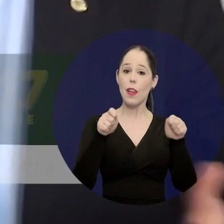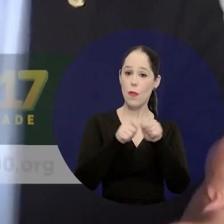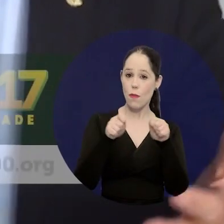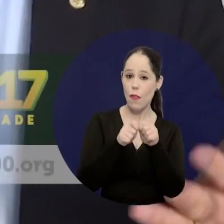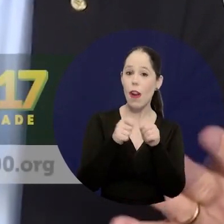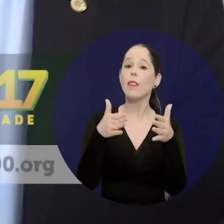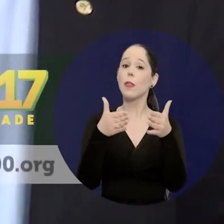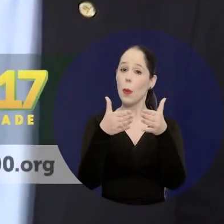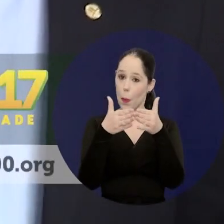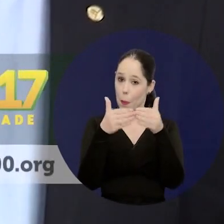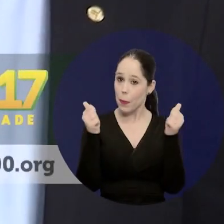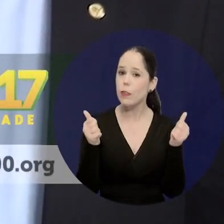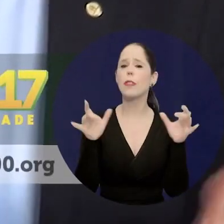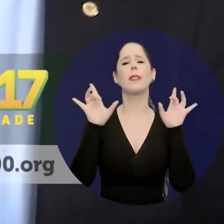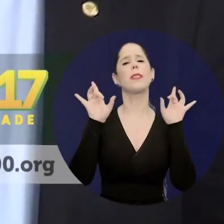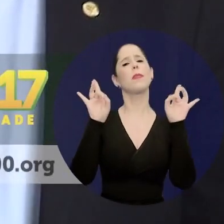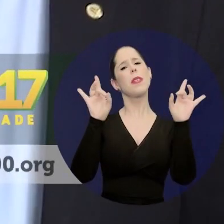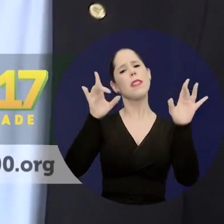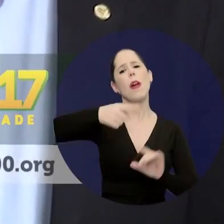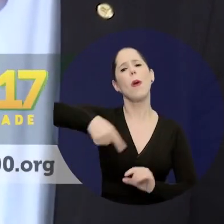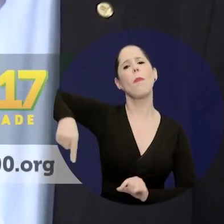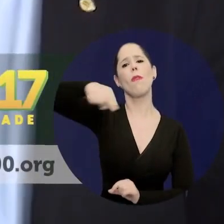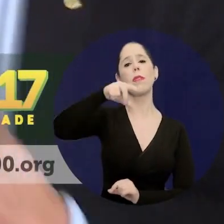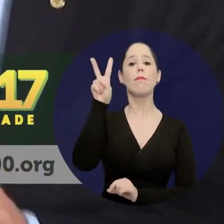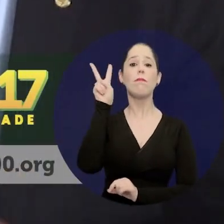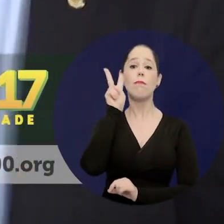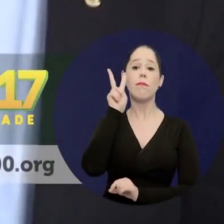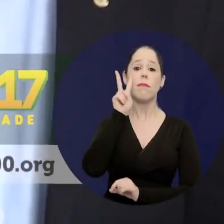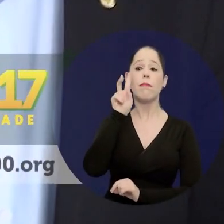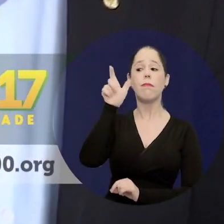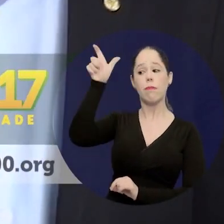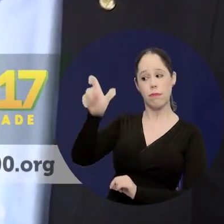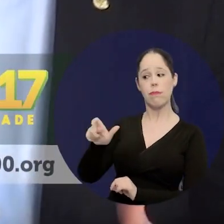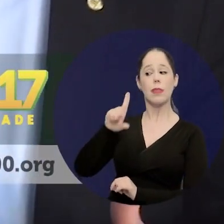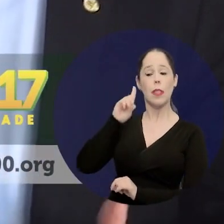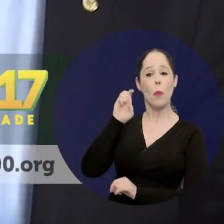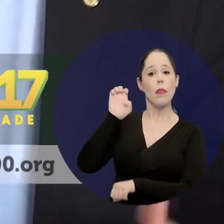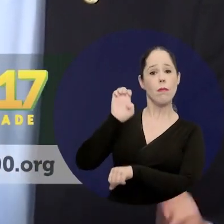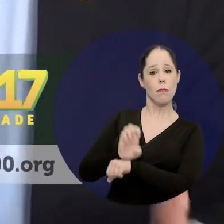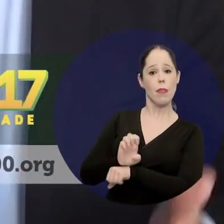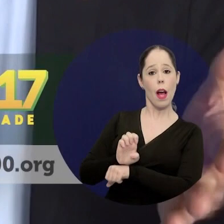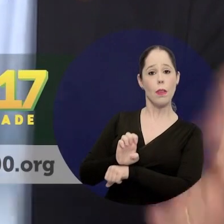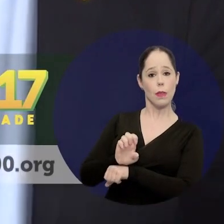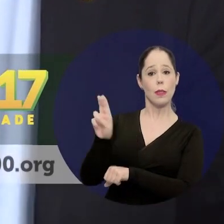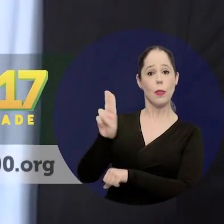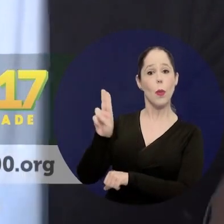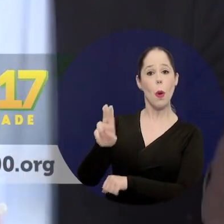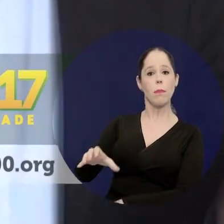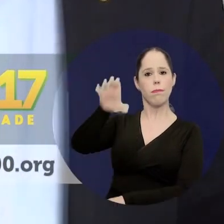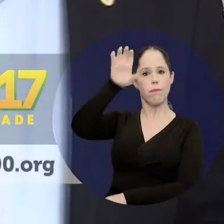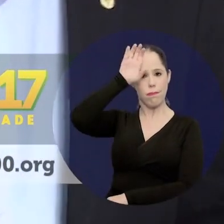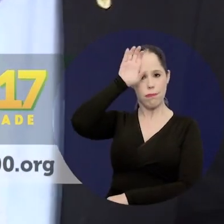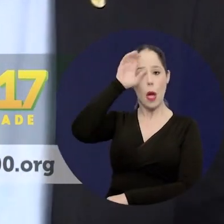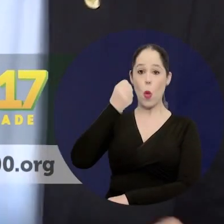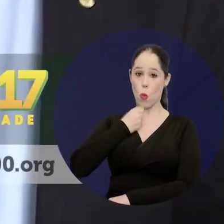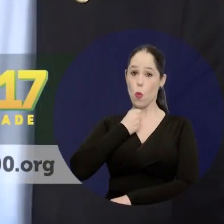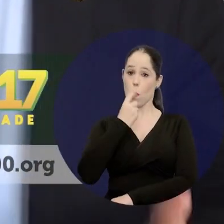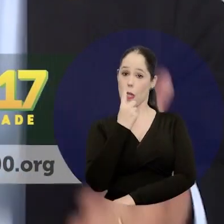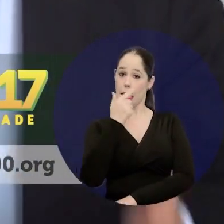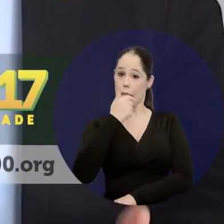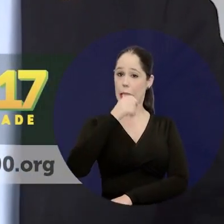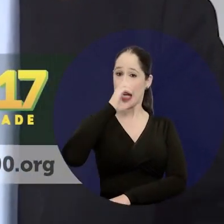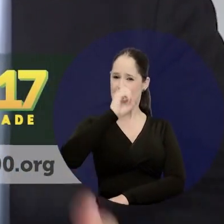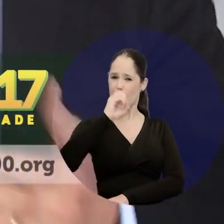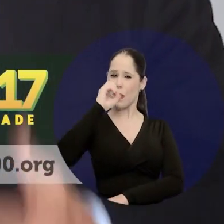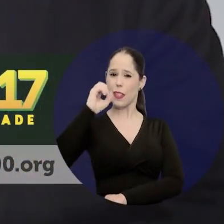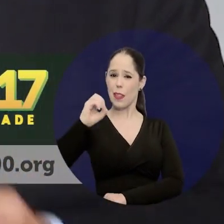faço um pedido muito especial a vocês, que levem em consideração o nome dele para deputado estadual, com o número